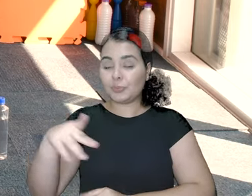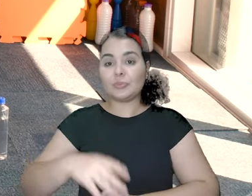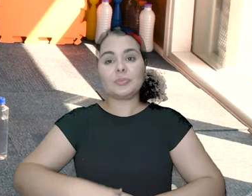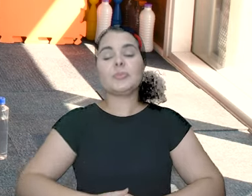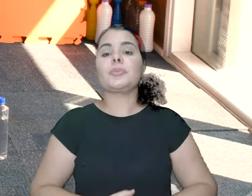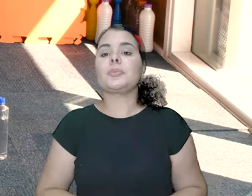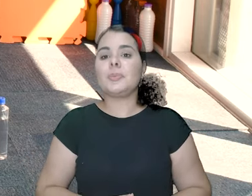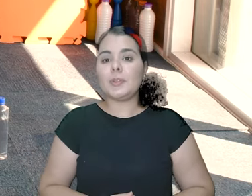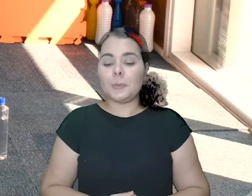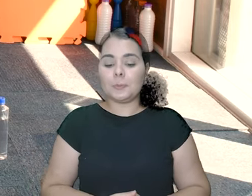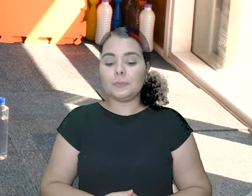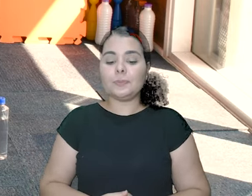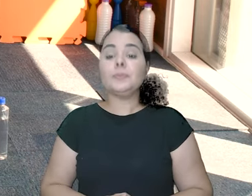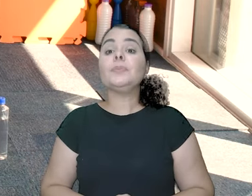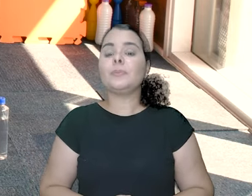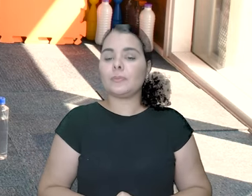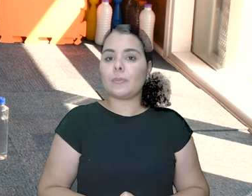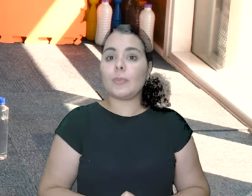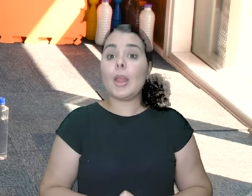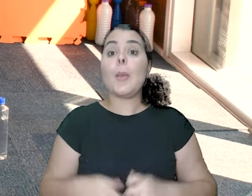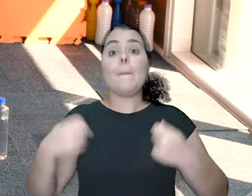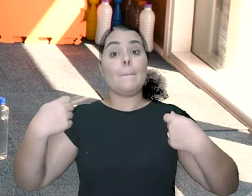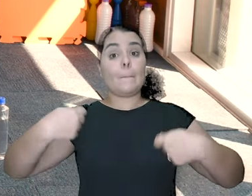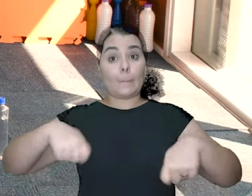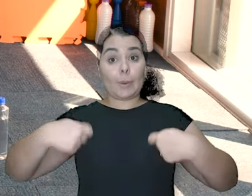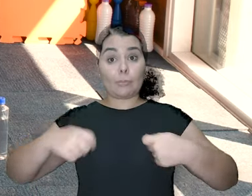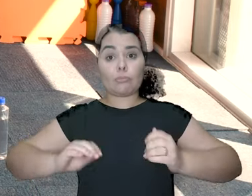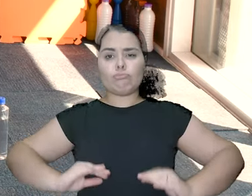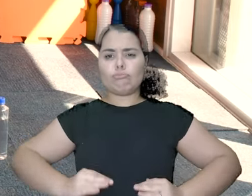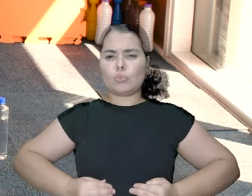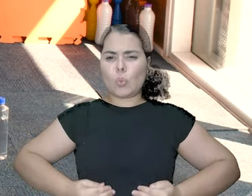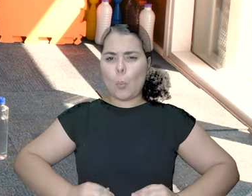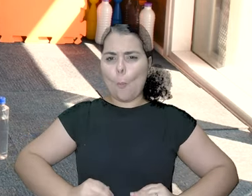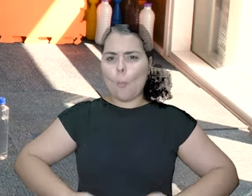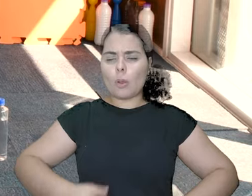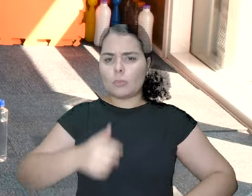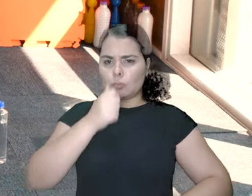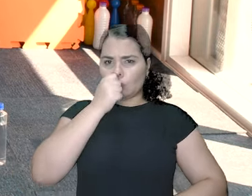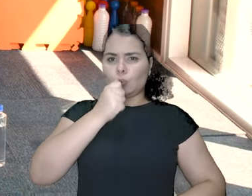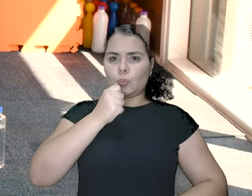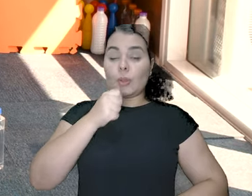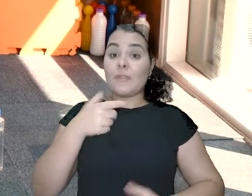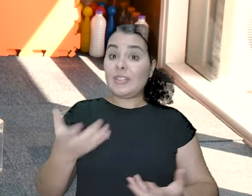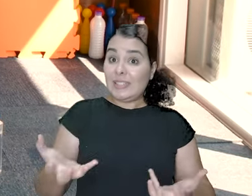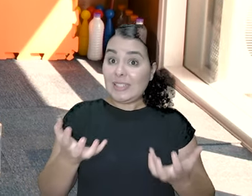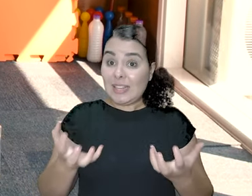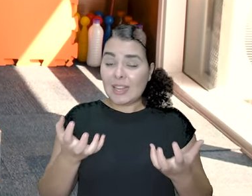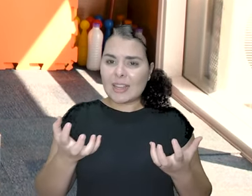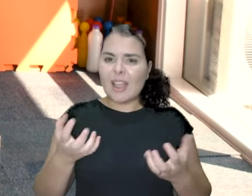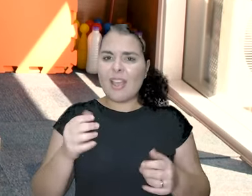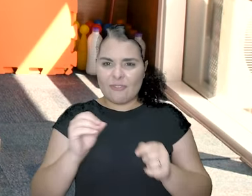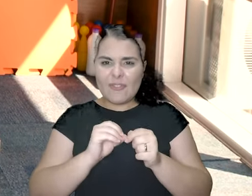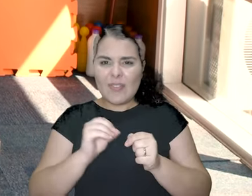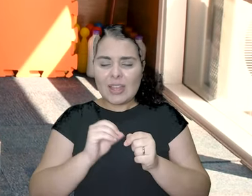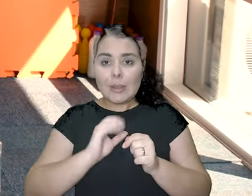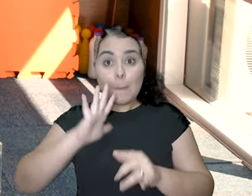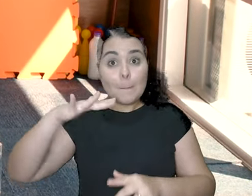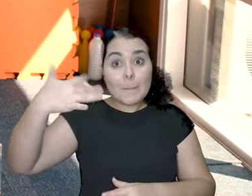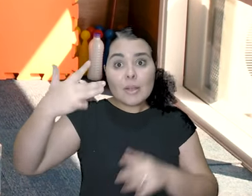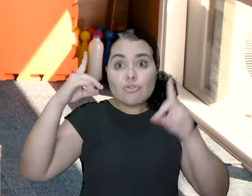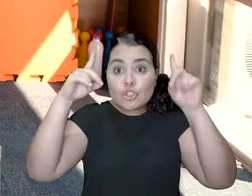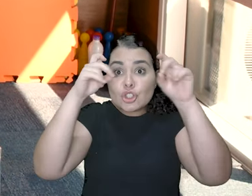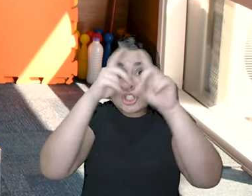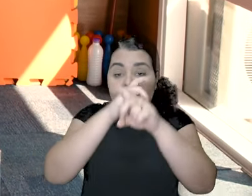Ai, que delícia! É isso que quis. Sim, mantenha o abdômen contraído. Quem quiser fazer um